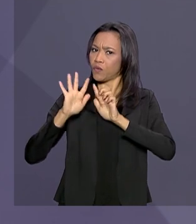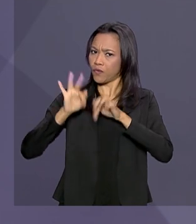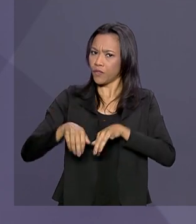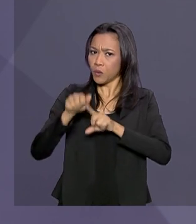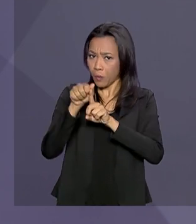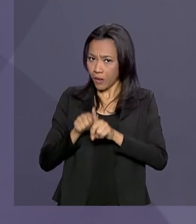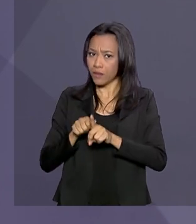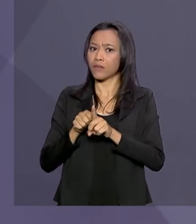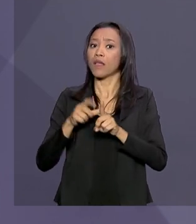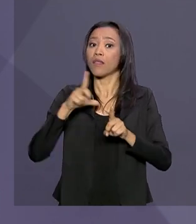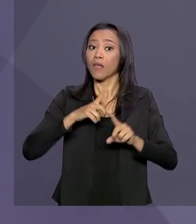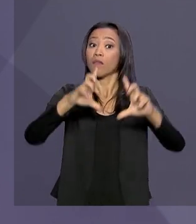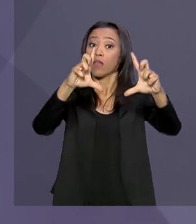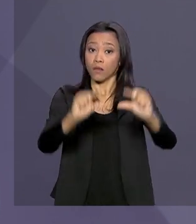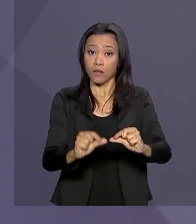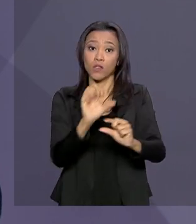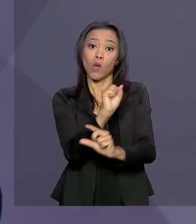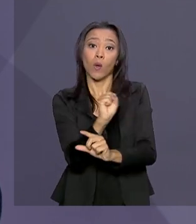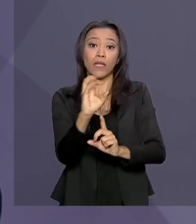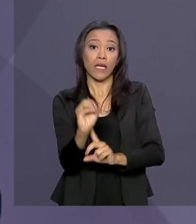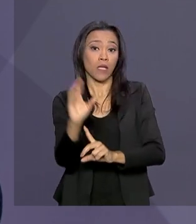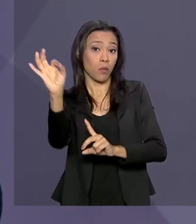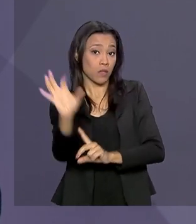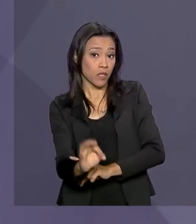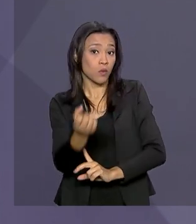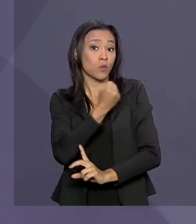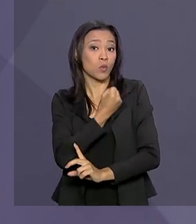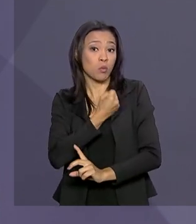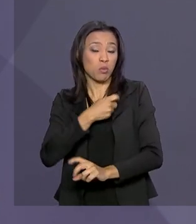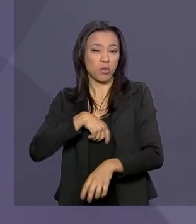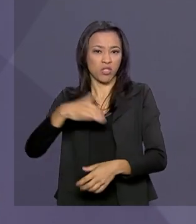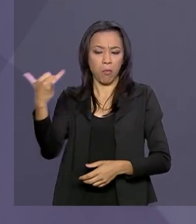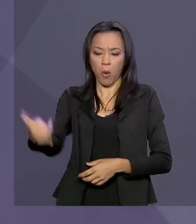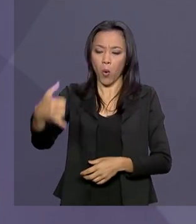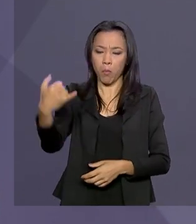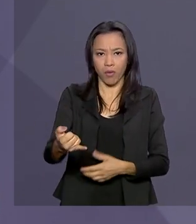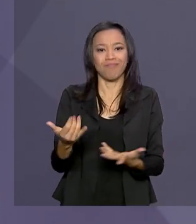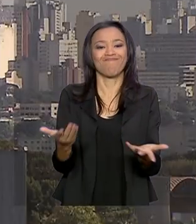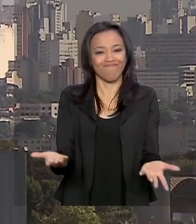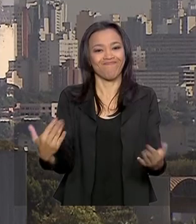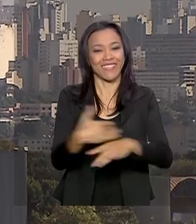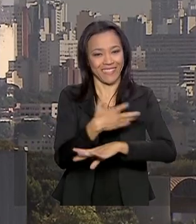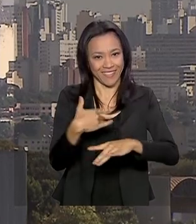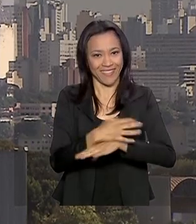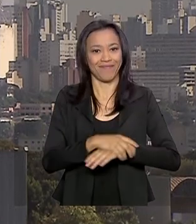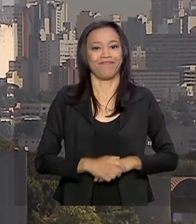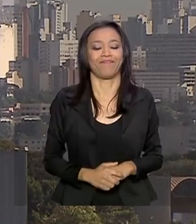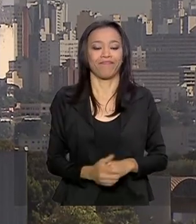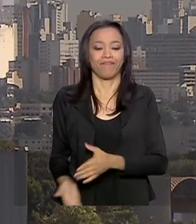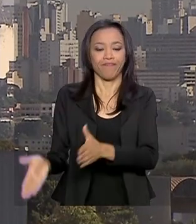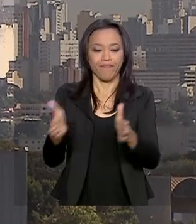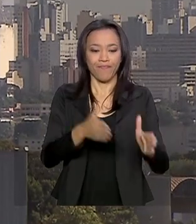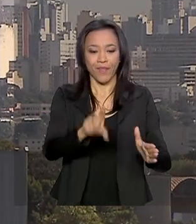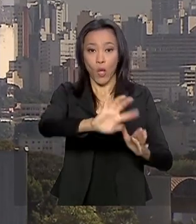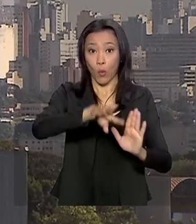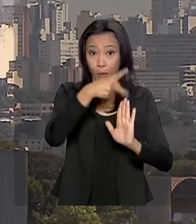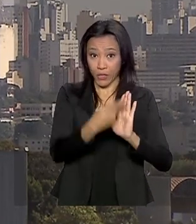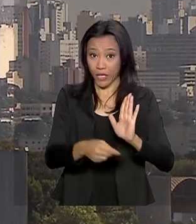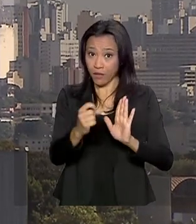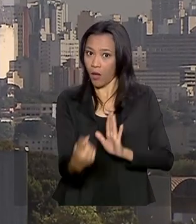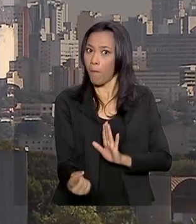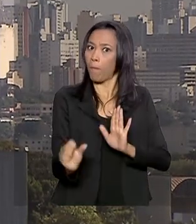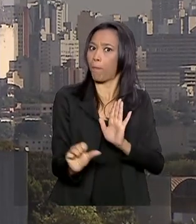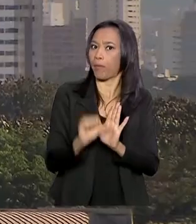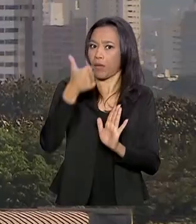houve redução de 80% no número de homicídios na cidade. O projeto ainda é piloto.